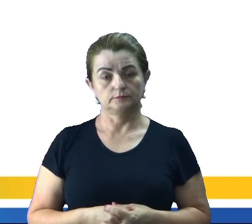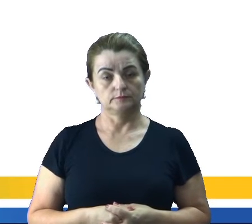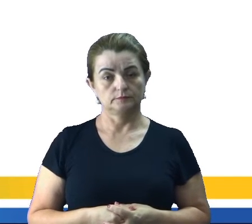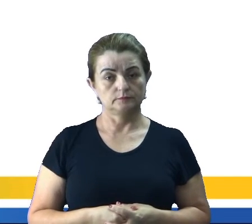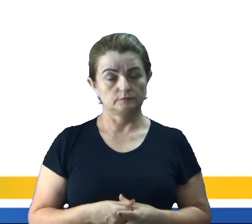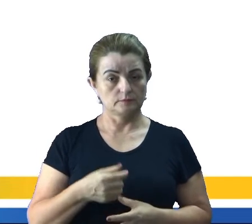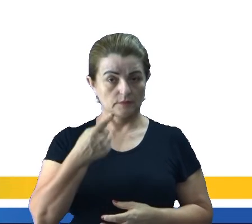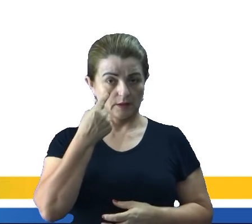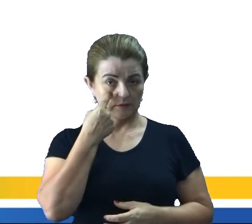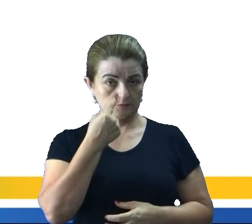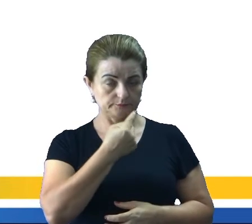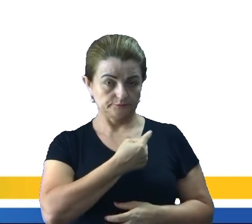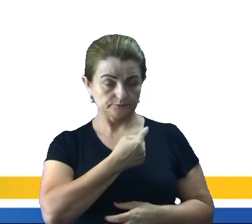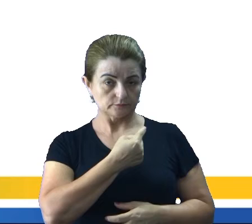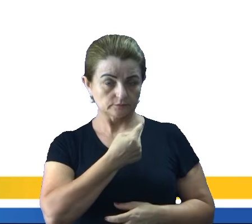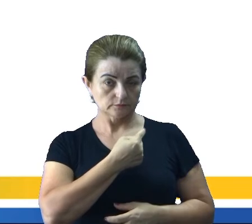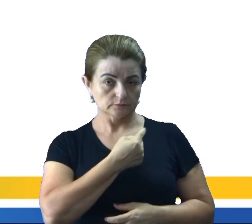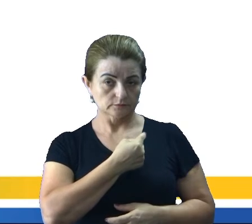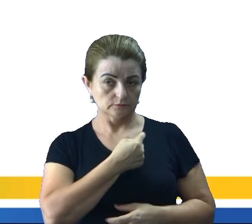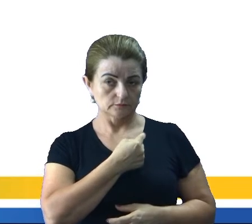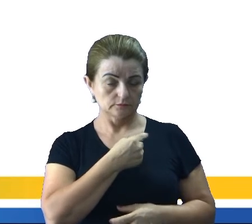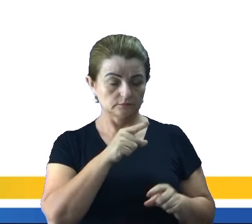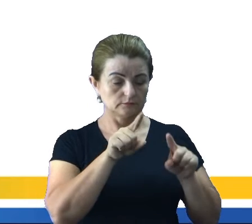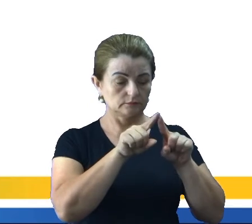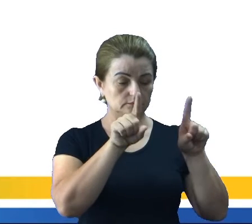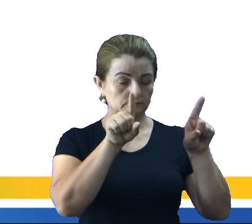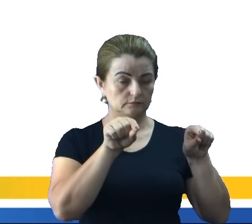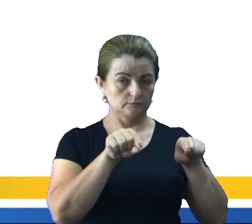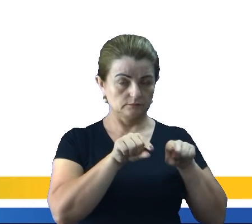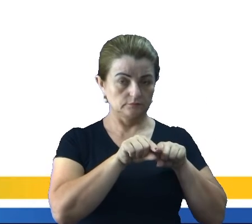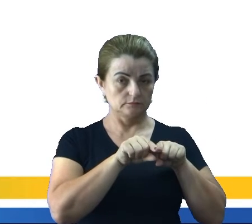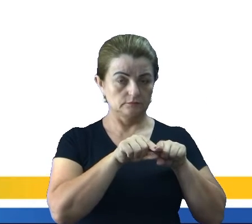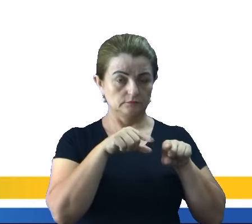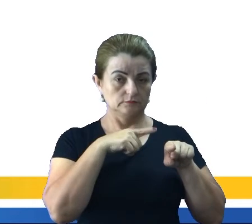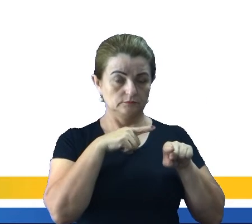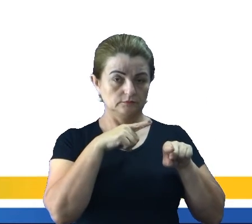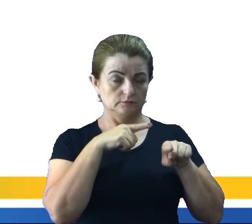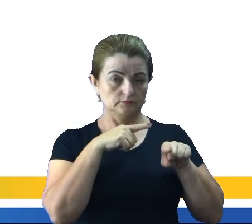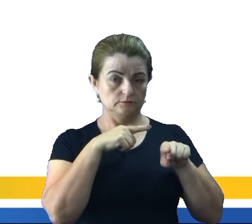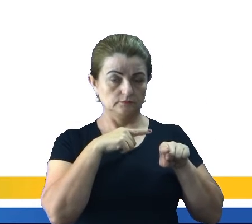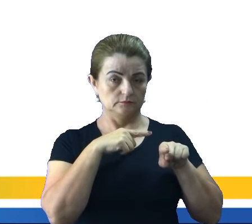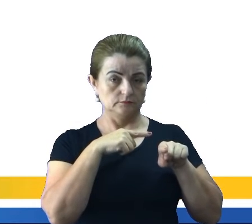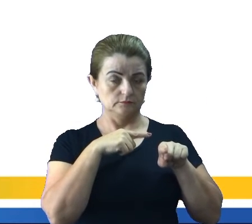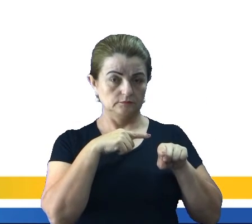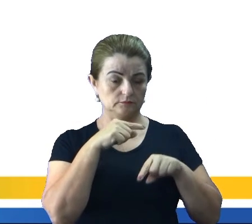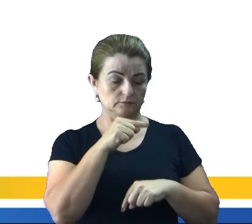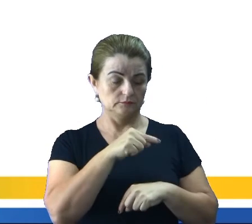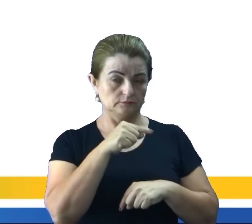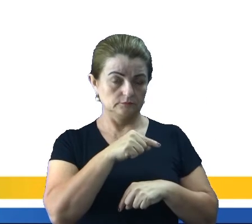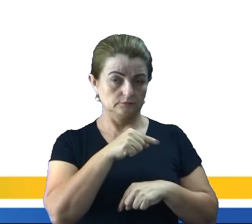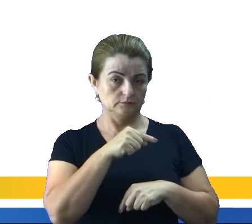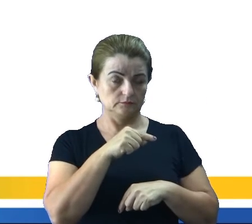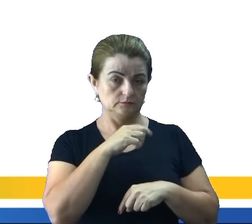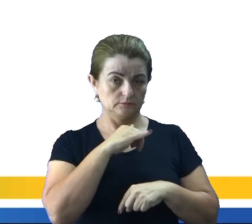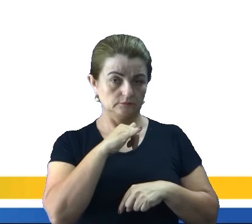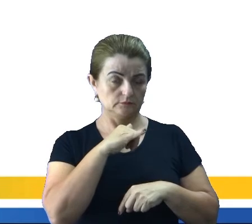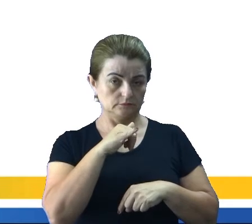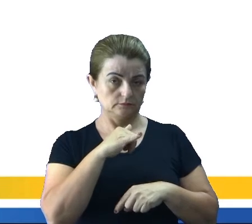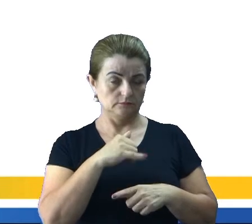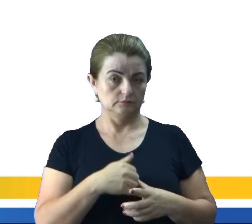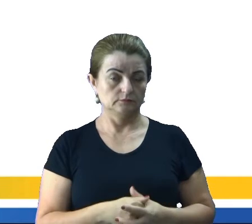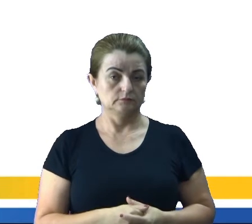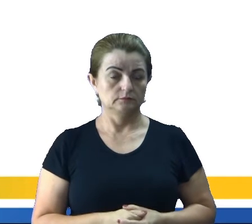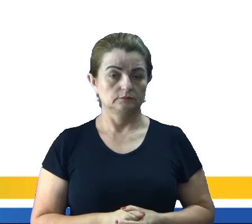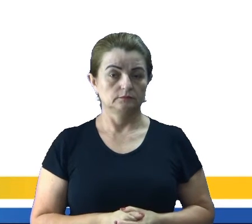Nós vemos ali Uma partezinha Da tirinha Nós temos ali A parte em que O Calvin diz I will